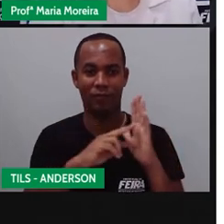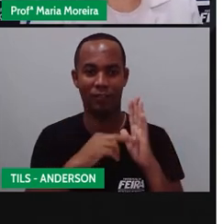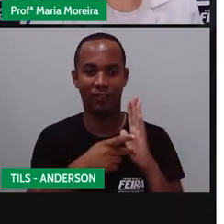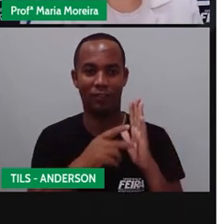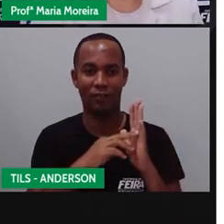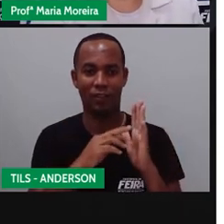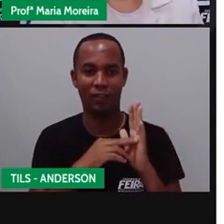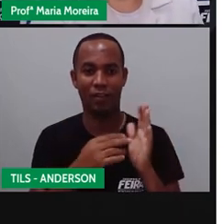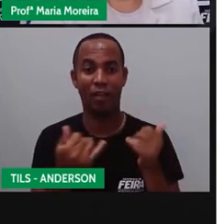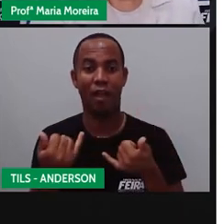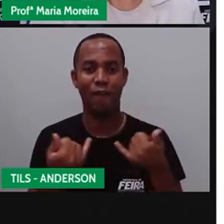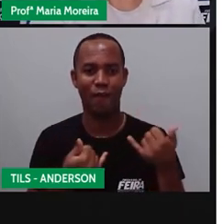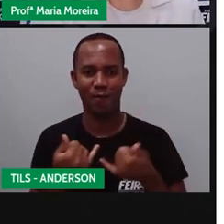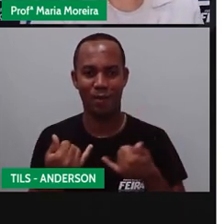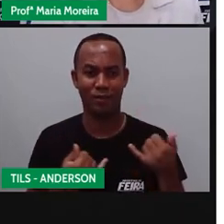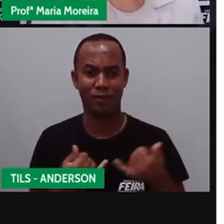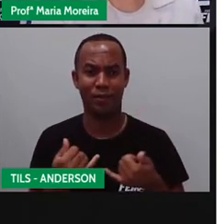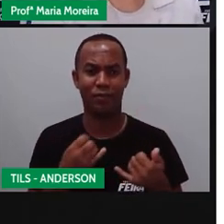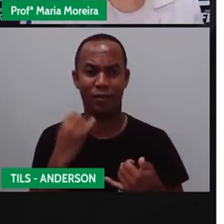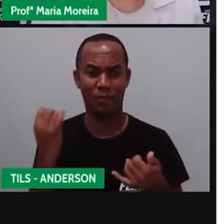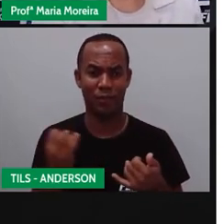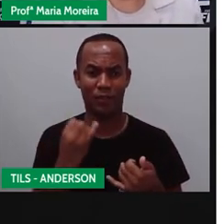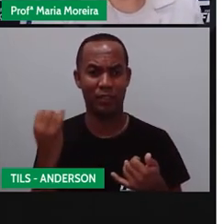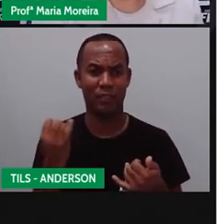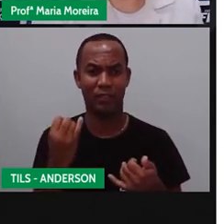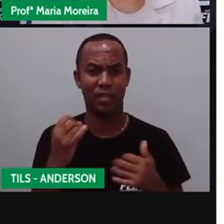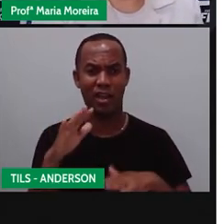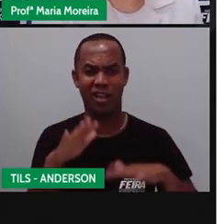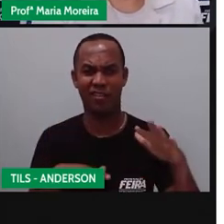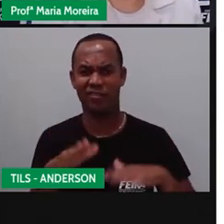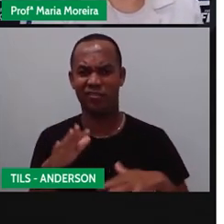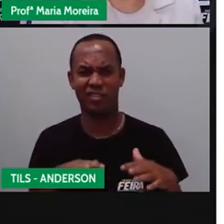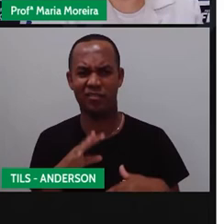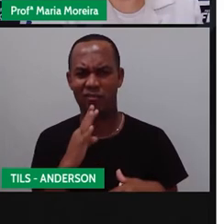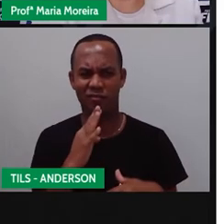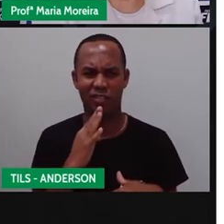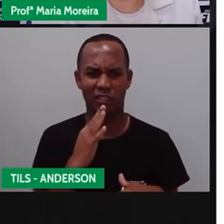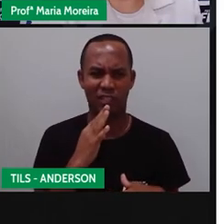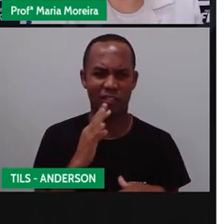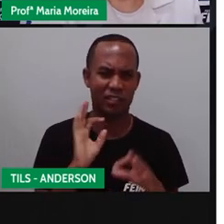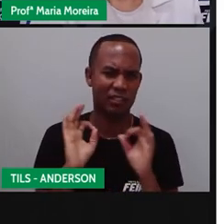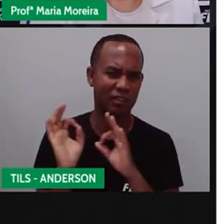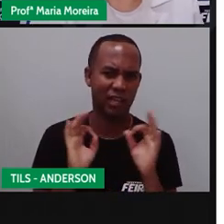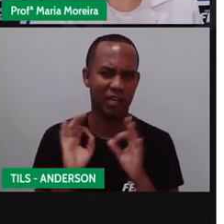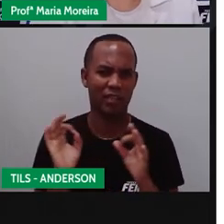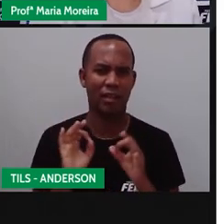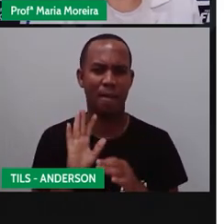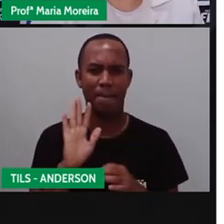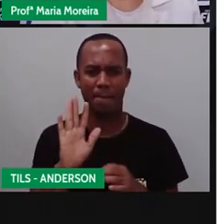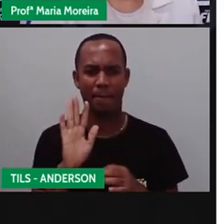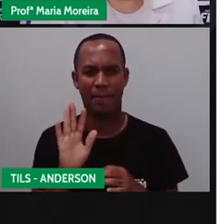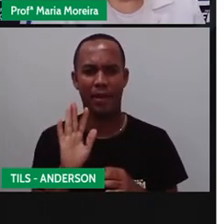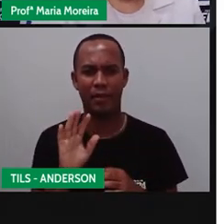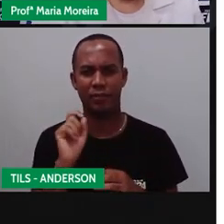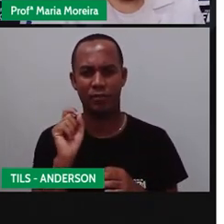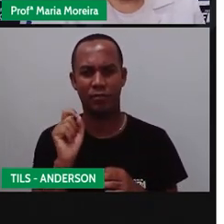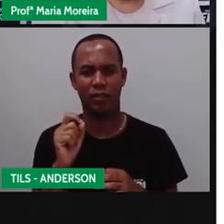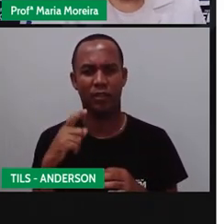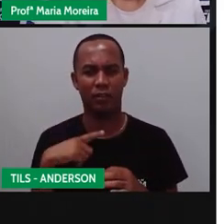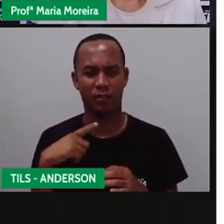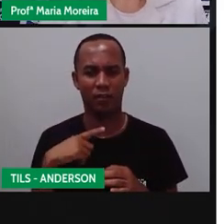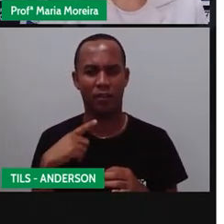muitas mensagens para nós. Mesmo que não saibamos em um primeiro momento como interpretá-las, ainda assim elas carregam